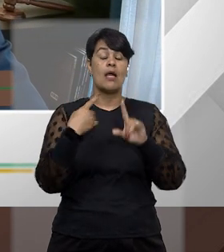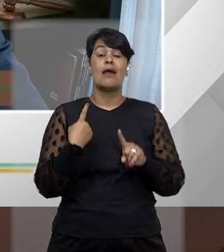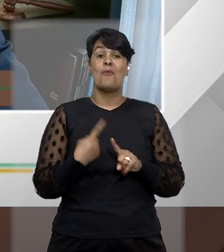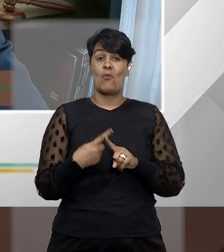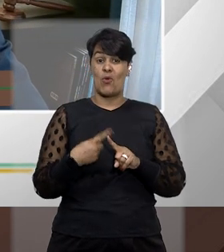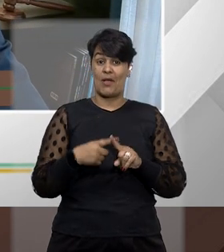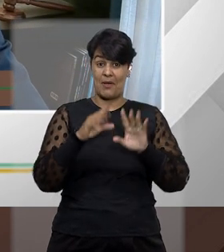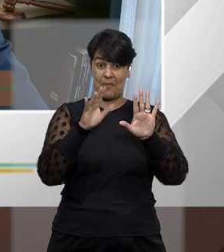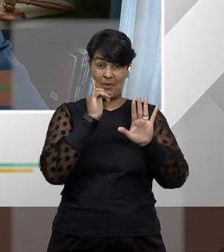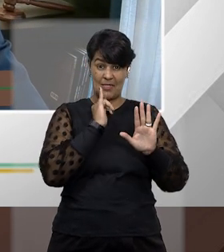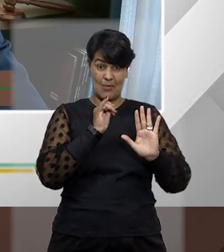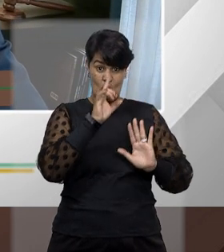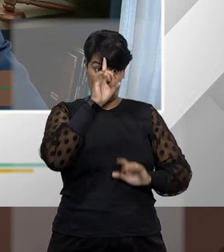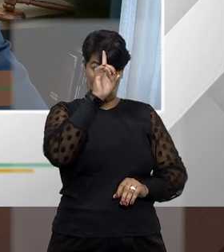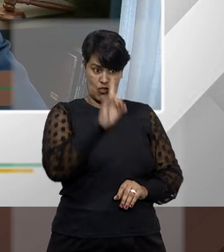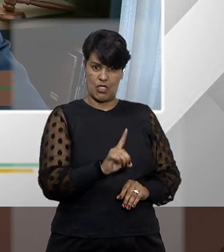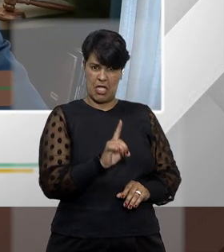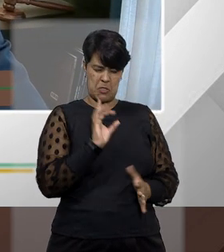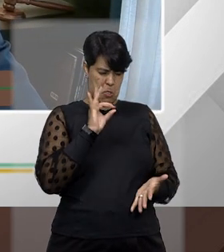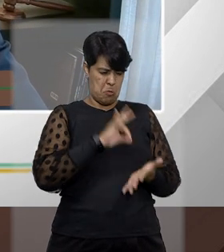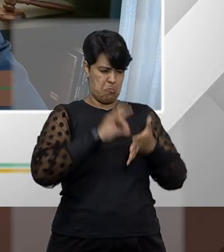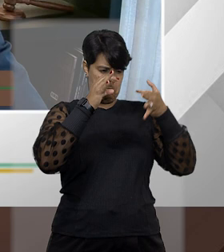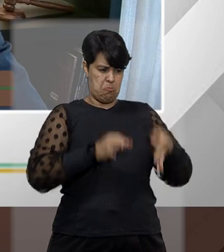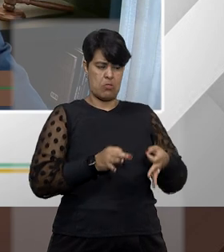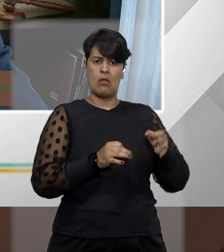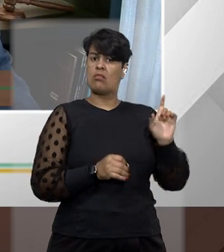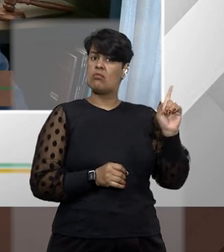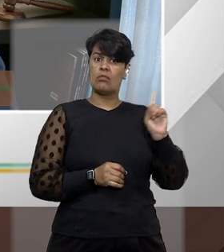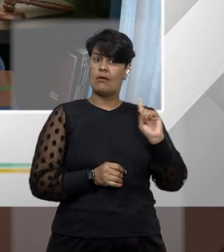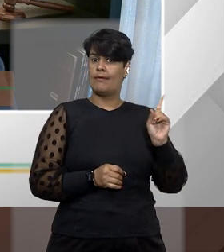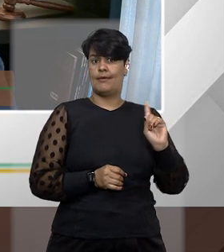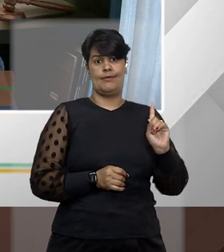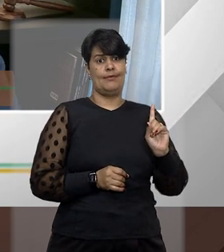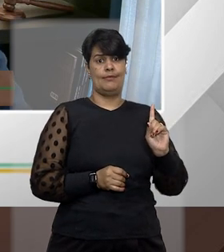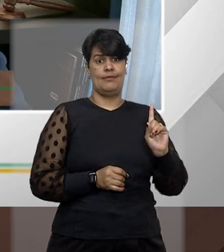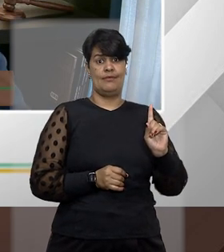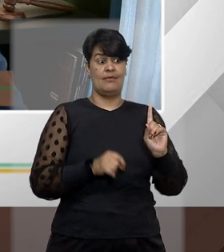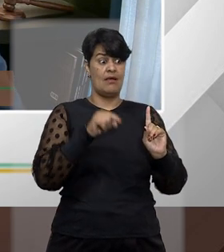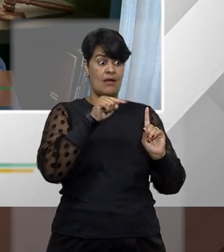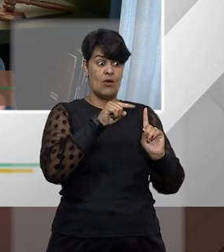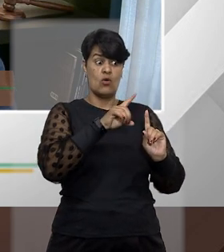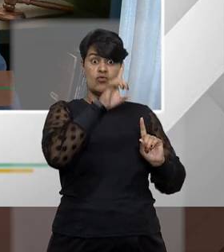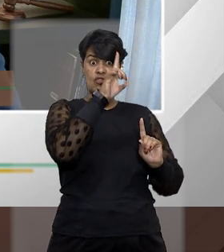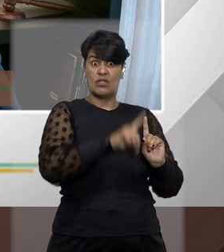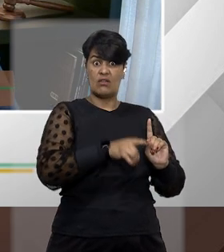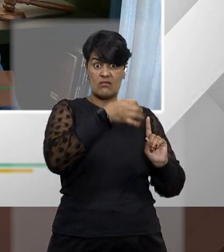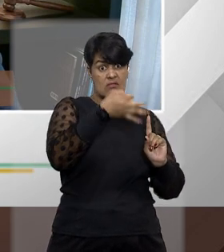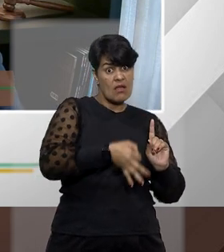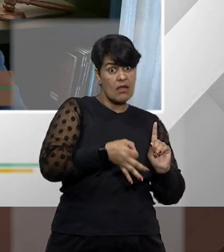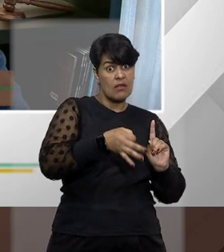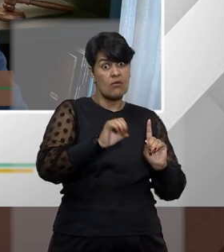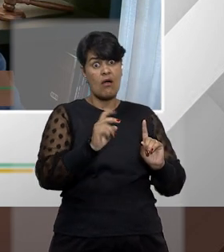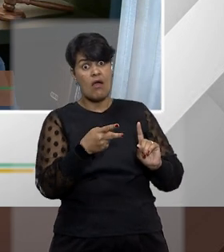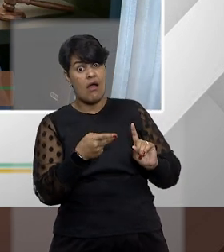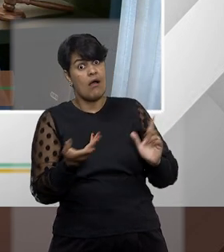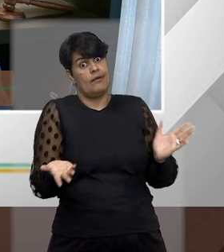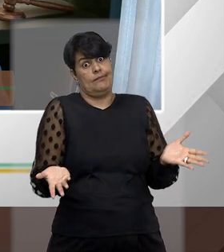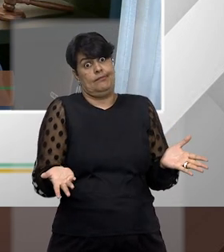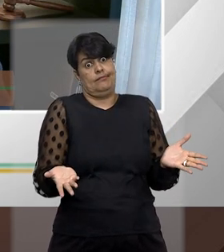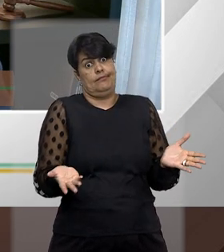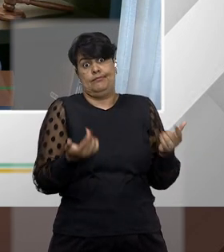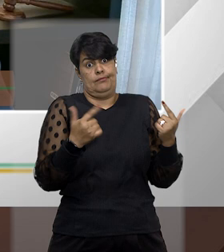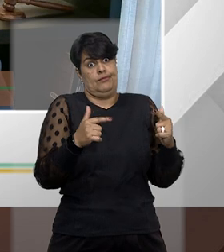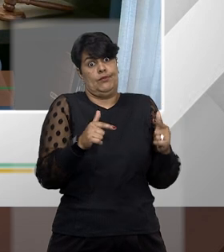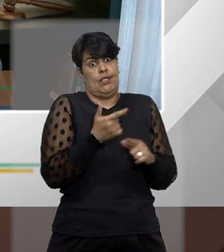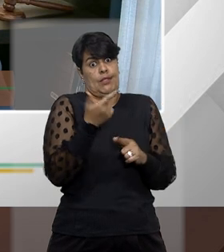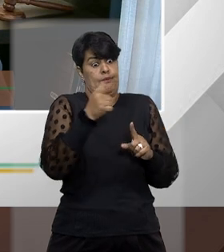na verdade, não é o direito que tem que ser líquido e certo. Porque, ou o direito é certo ou não é certo, não existe meio direito.